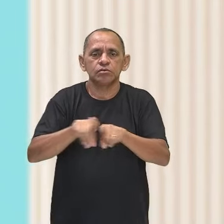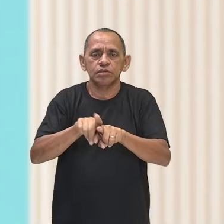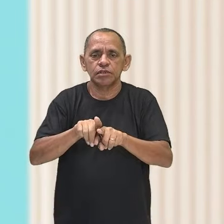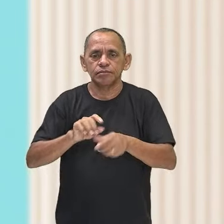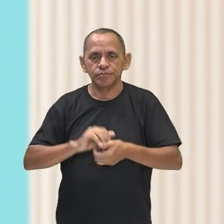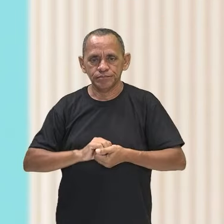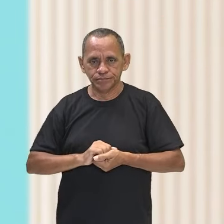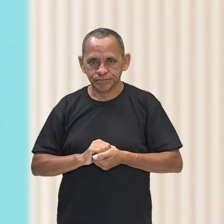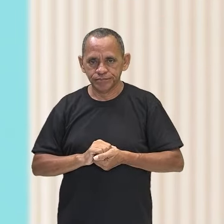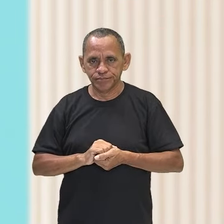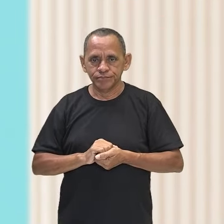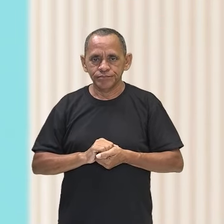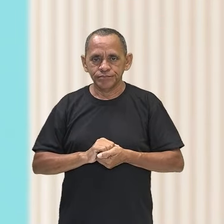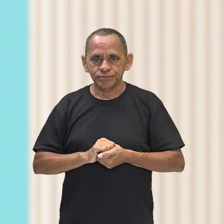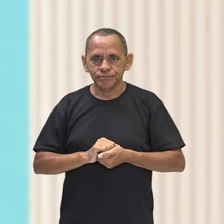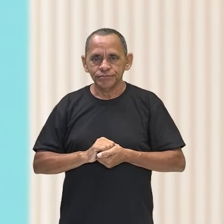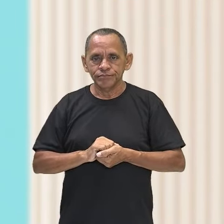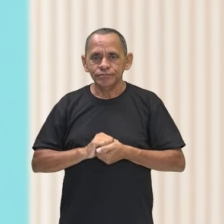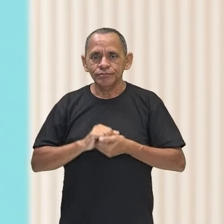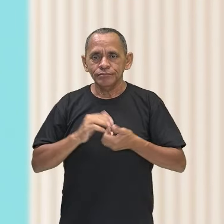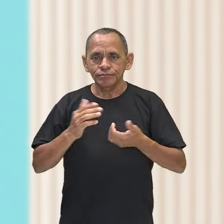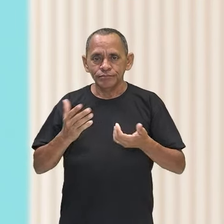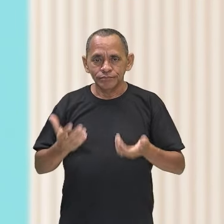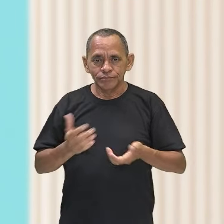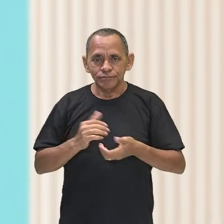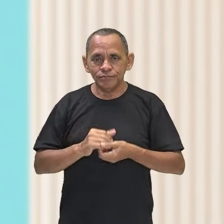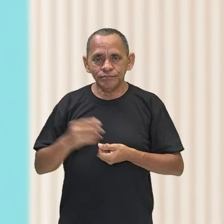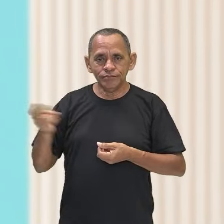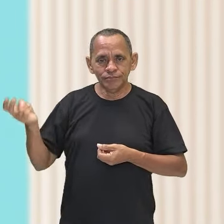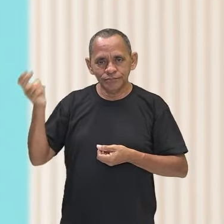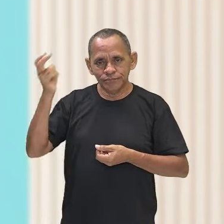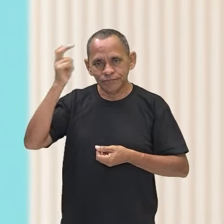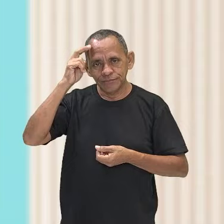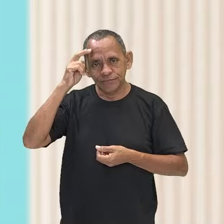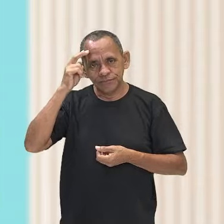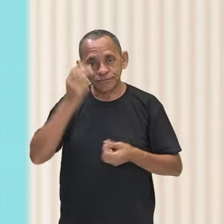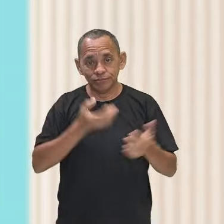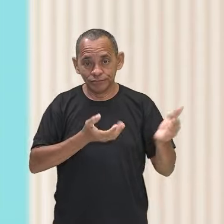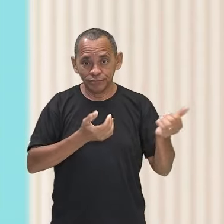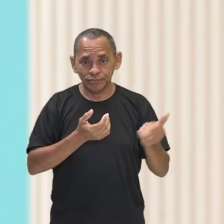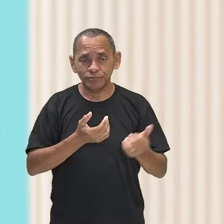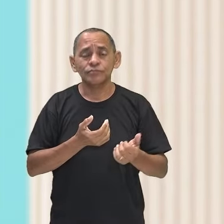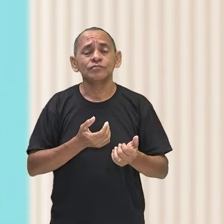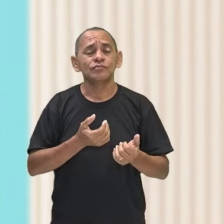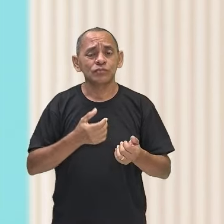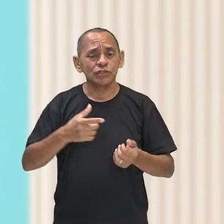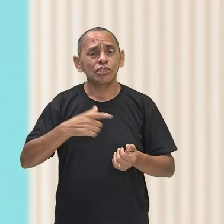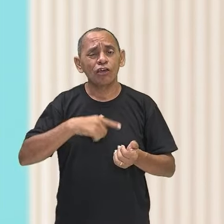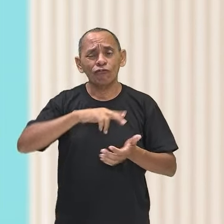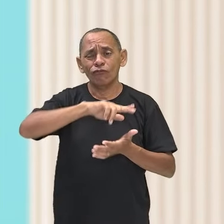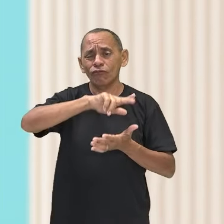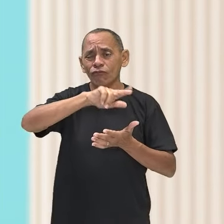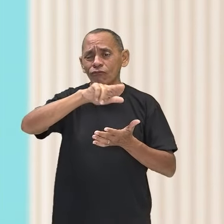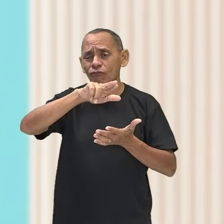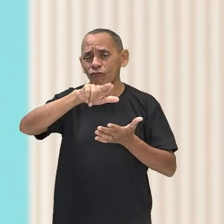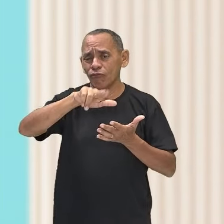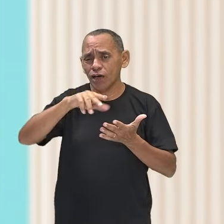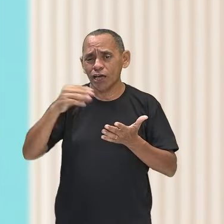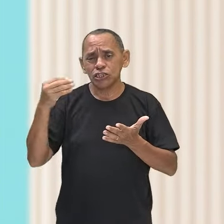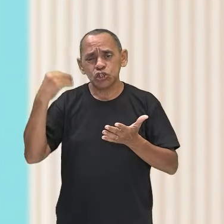Então, gente, a cultura juvenil é marcada por diversos fazeres, diversas vivências